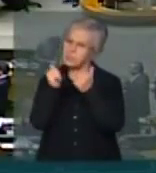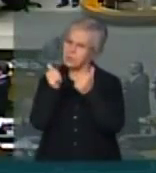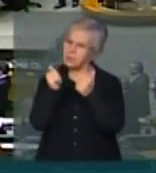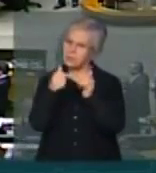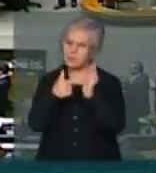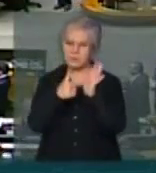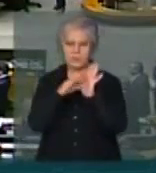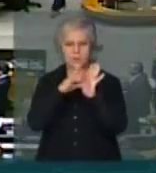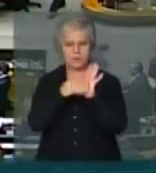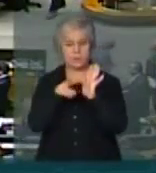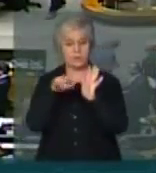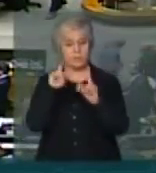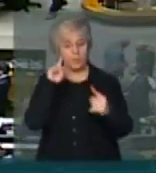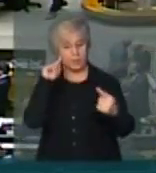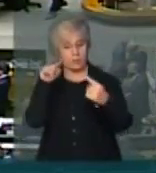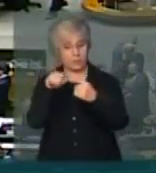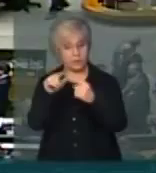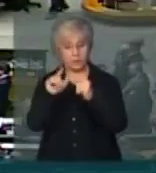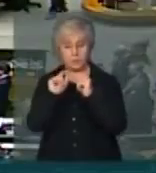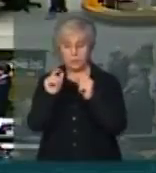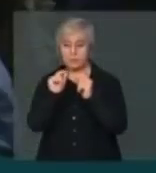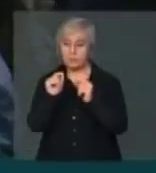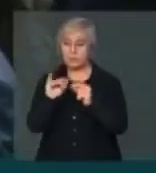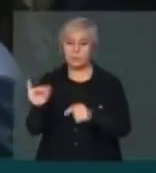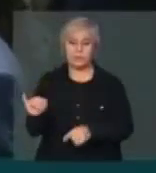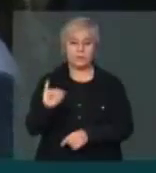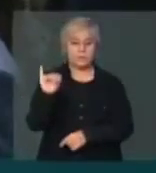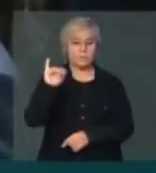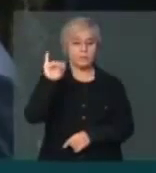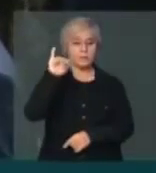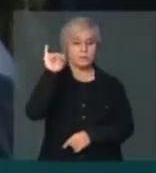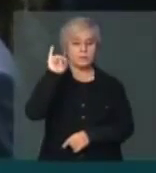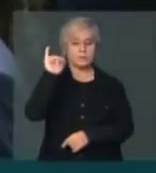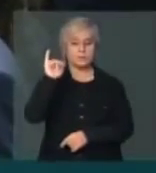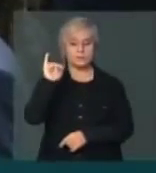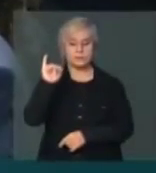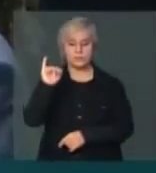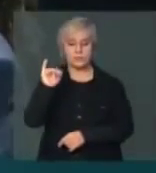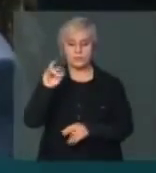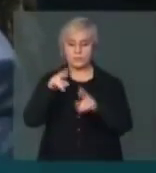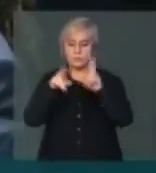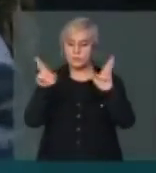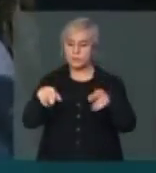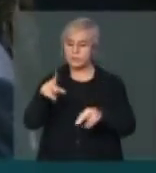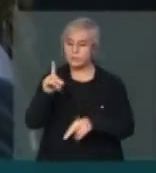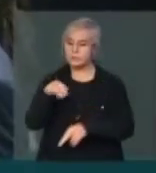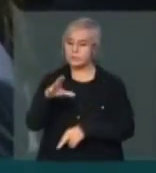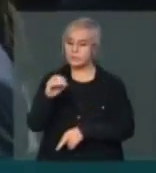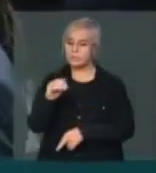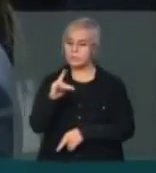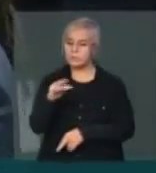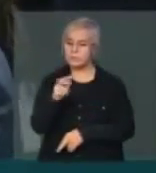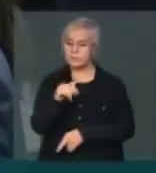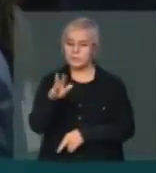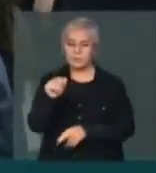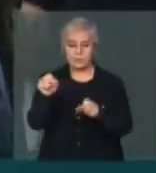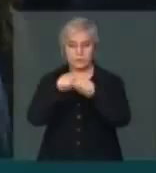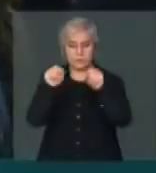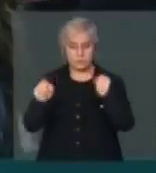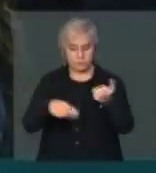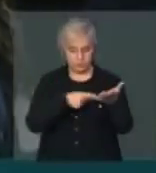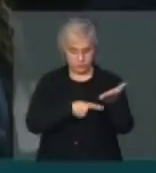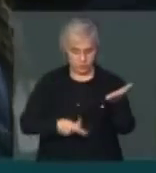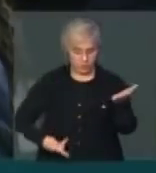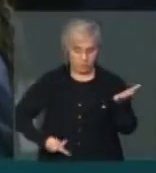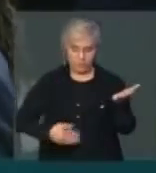Essa emenda vai ao encontro de um princípio fundamental no regime democrático, no sistema presidencialista